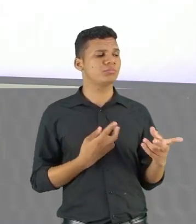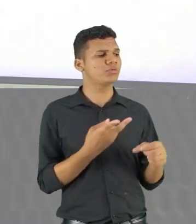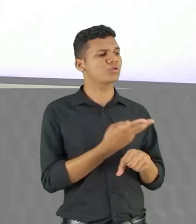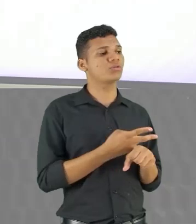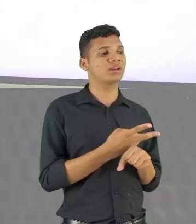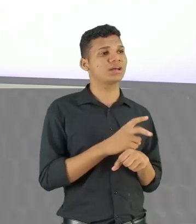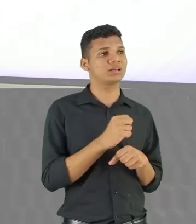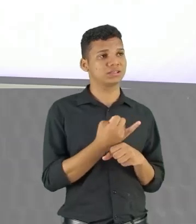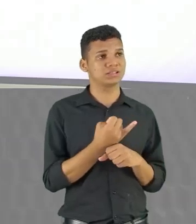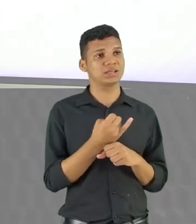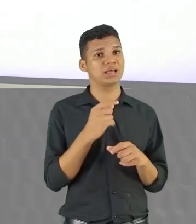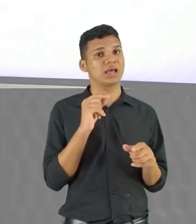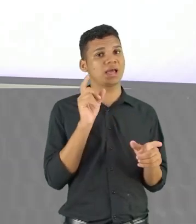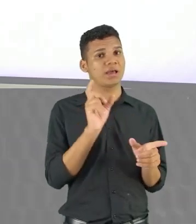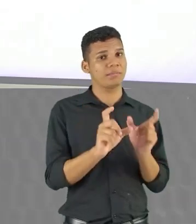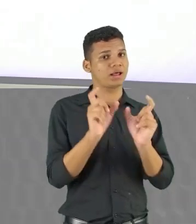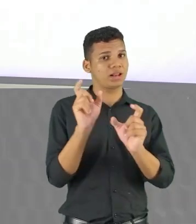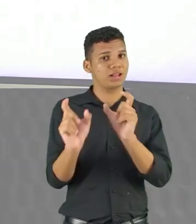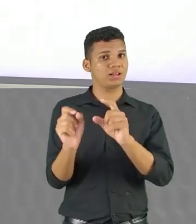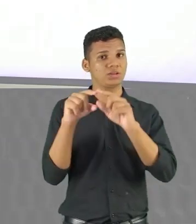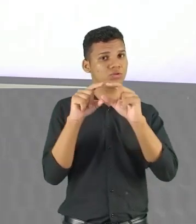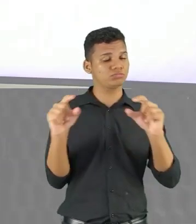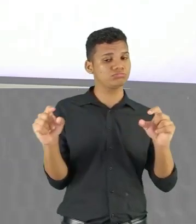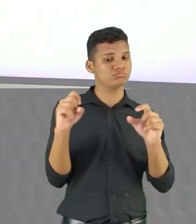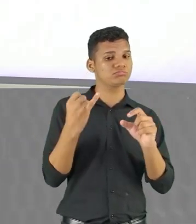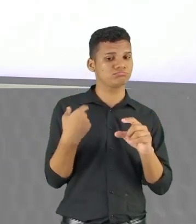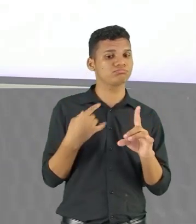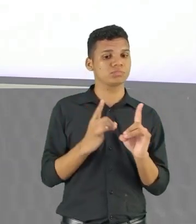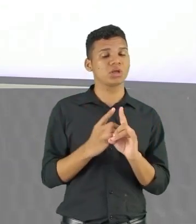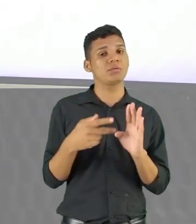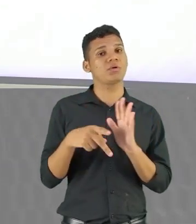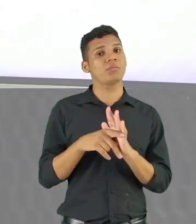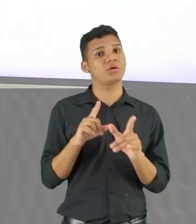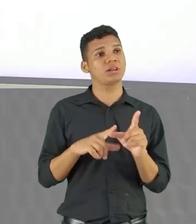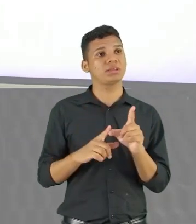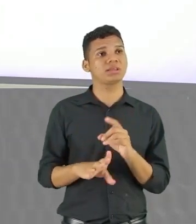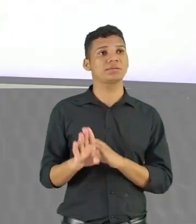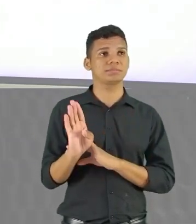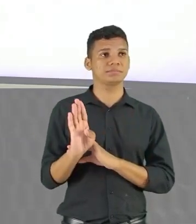Ver se elas Direcionam Para essa ideia Que é apresentada Aqui na alternativa B